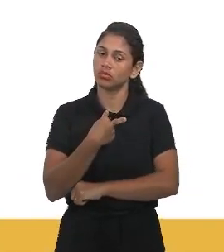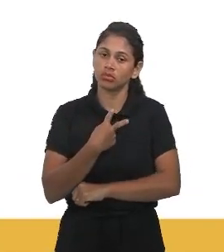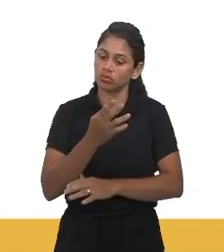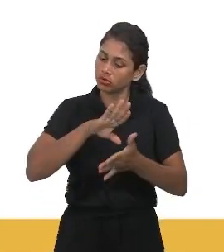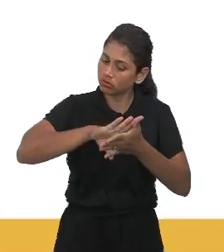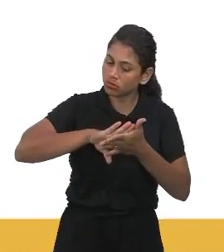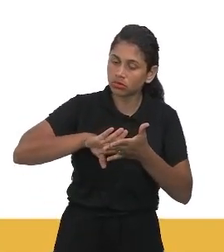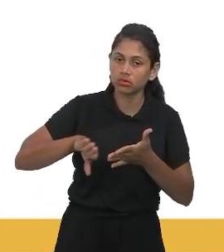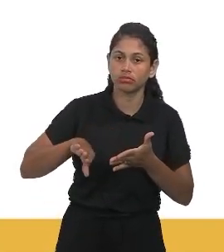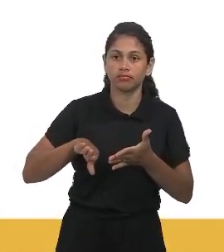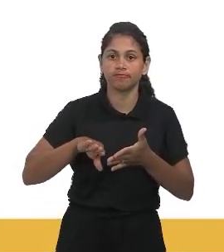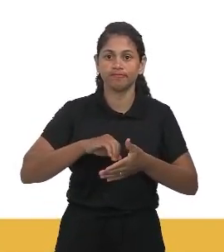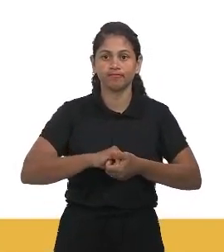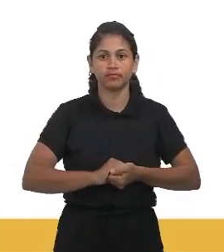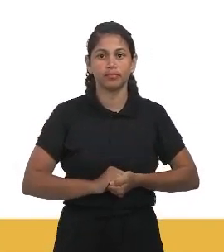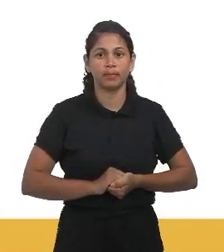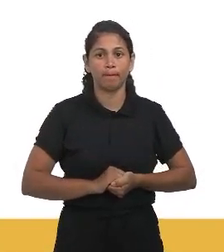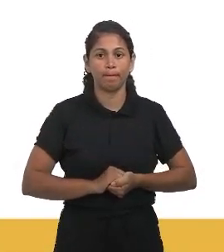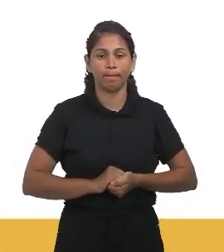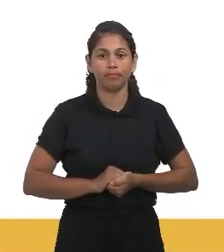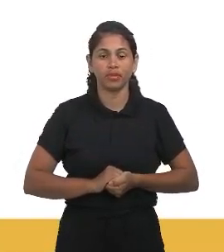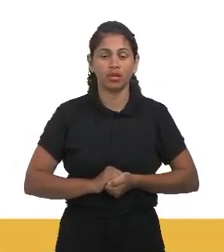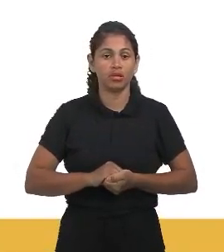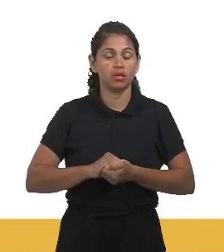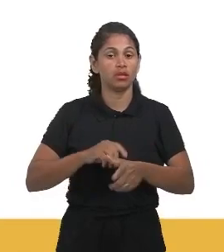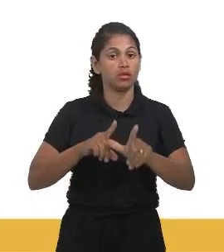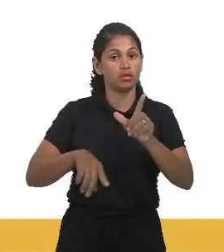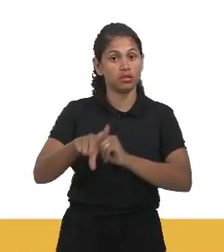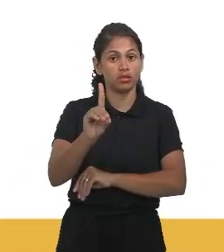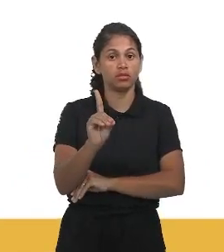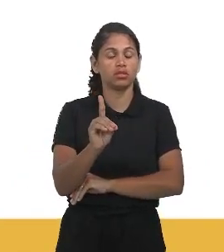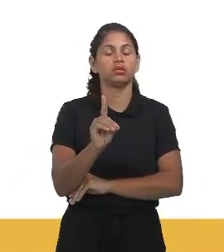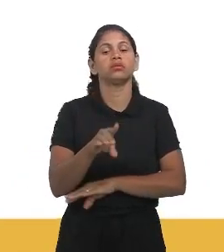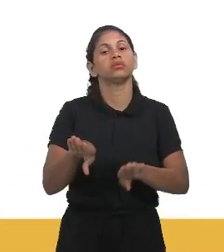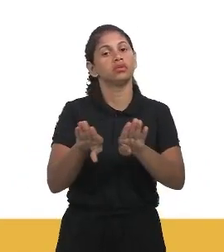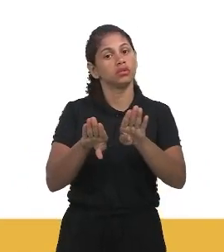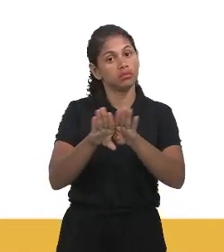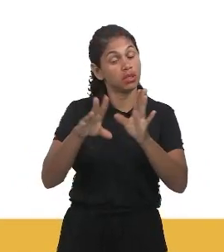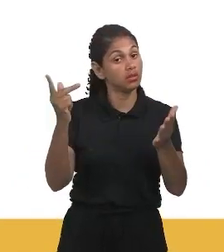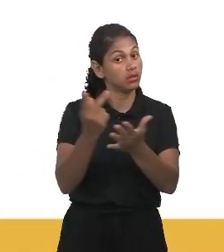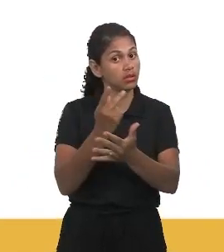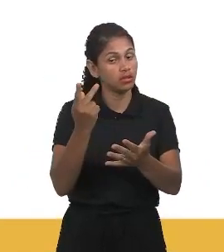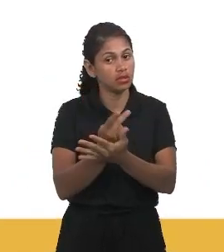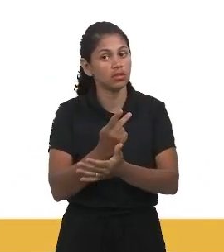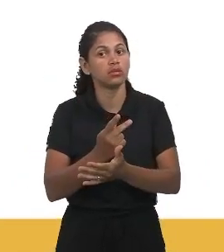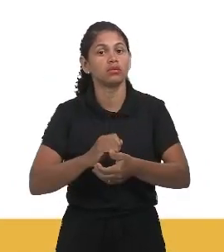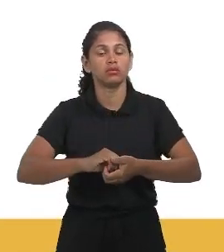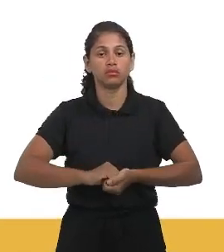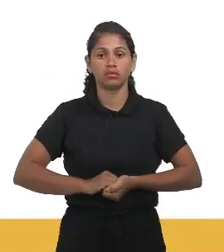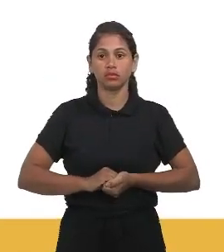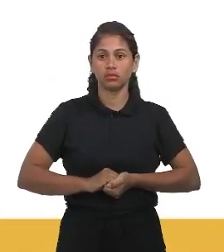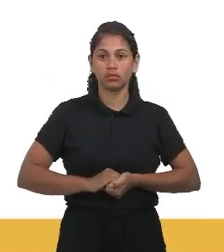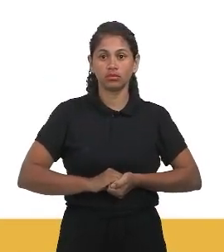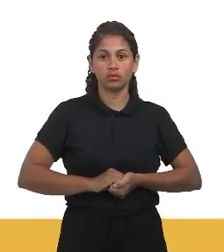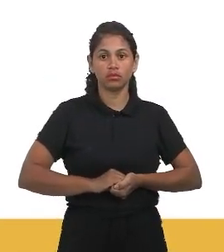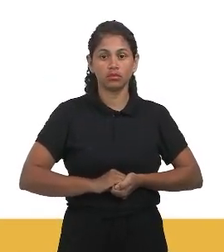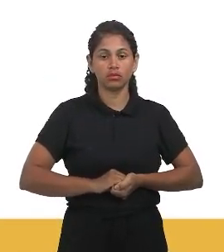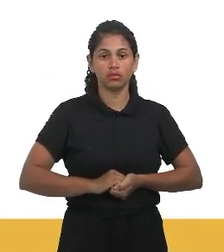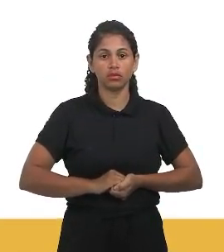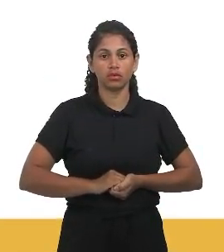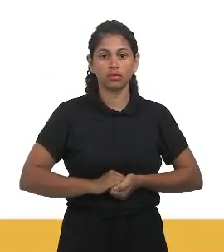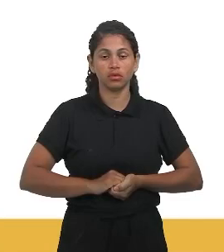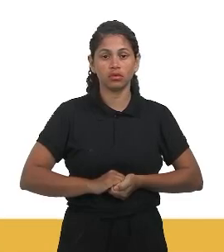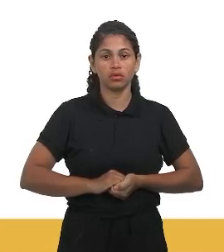de mão de obra. Tampouco a letra D, regularizar a propriedade da terra. Então, para